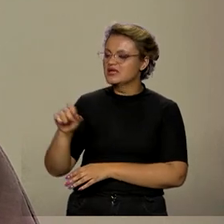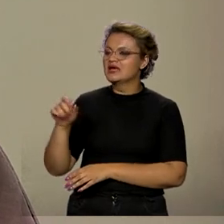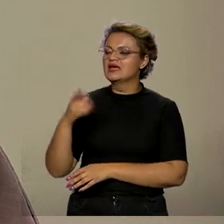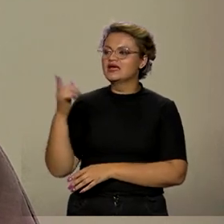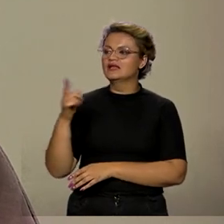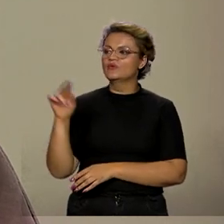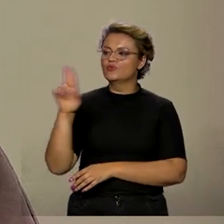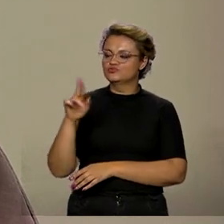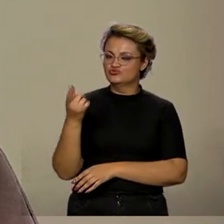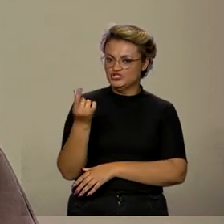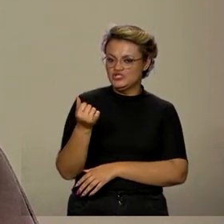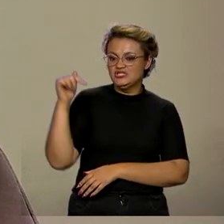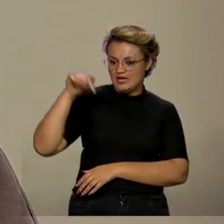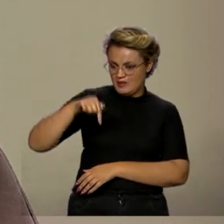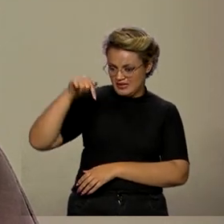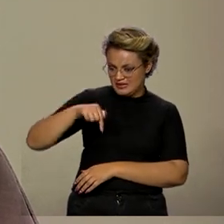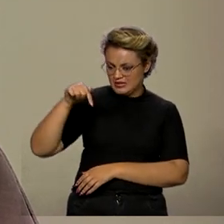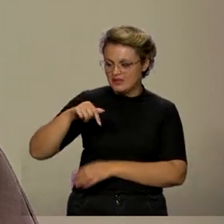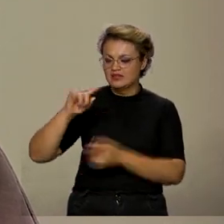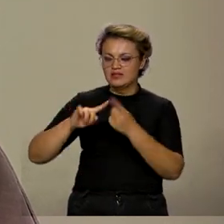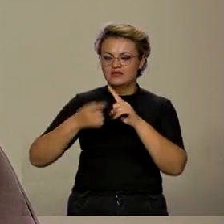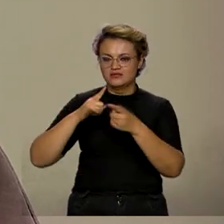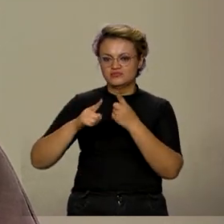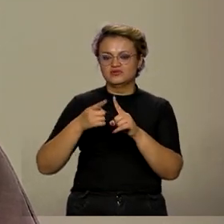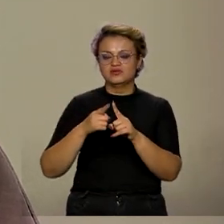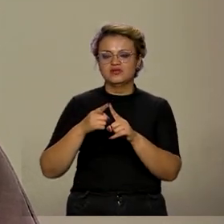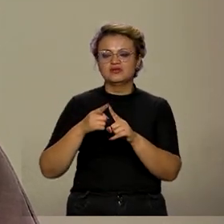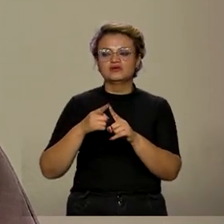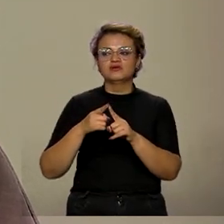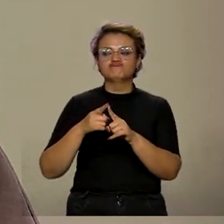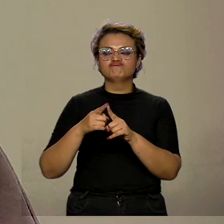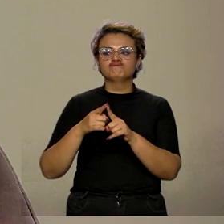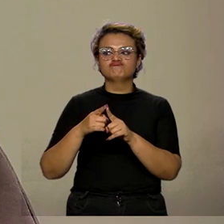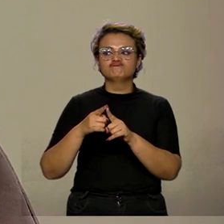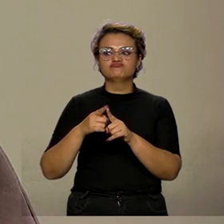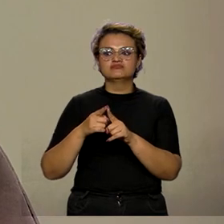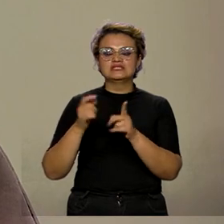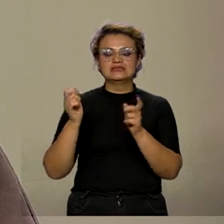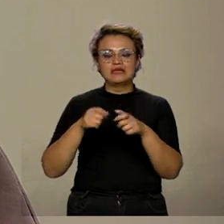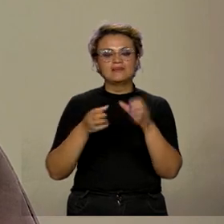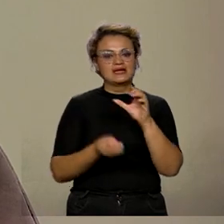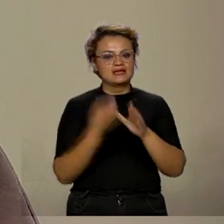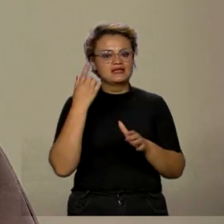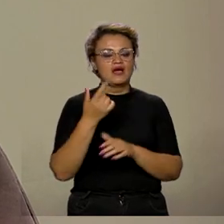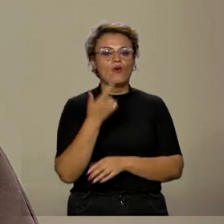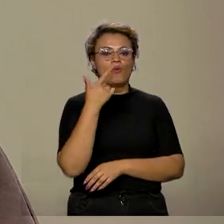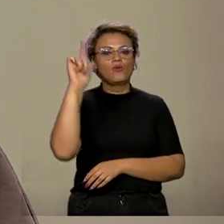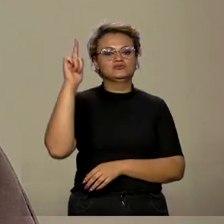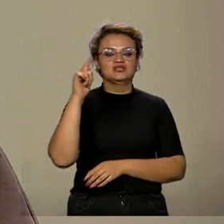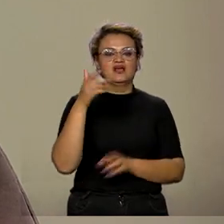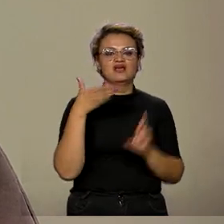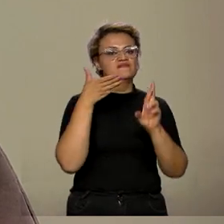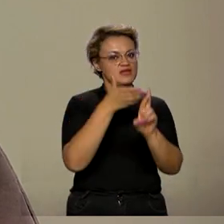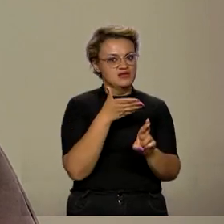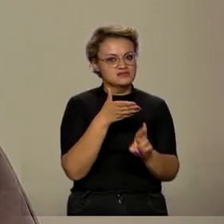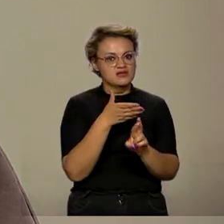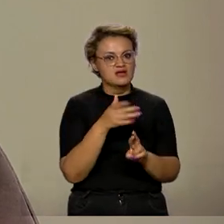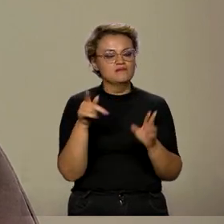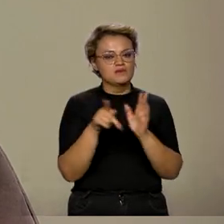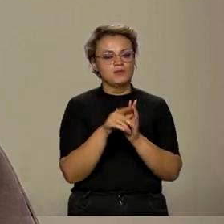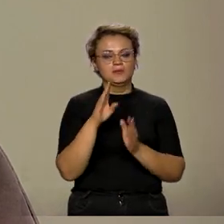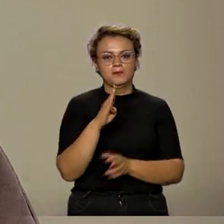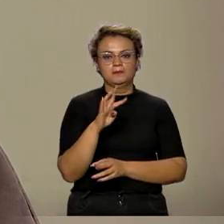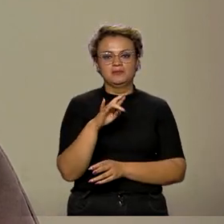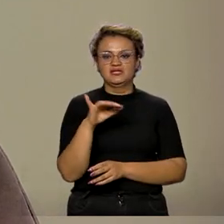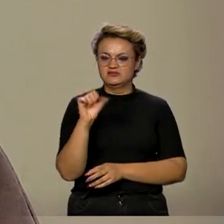moedas locais no comércio internacional do bloco, com a possibilidade até de criação de uma unidade de referência do BRICS.